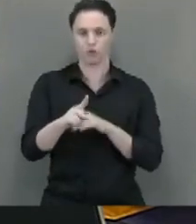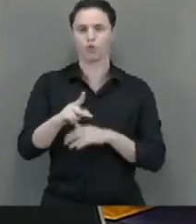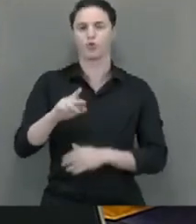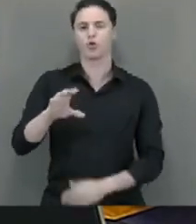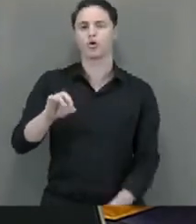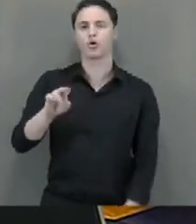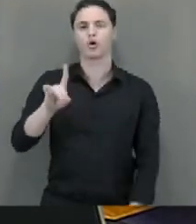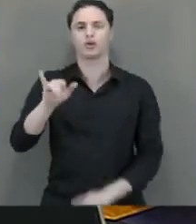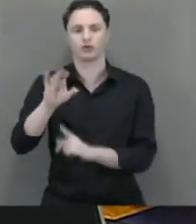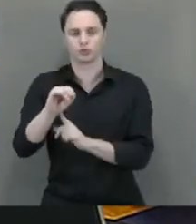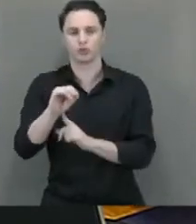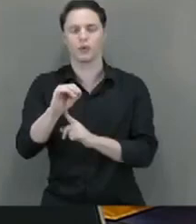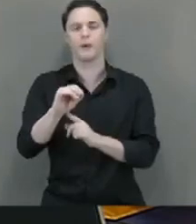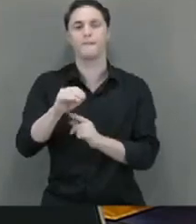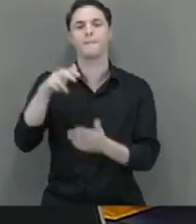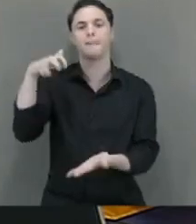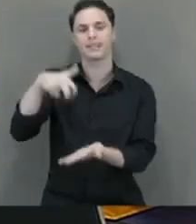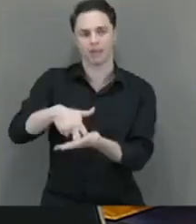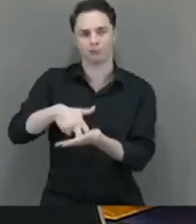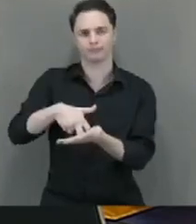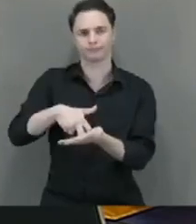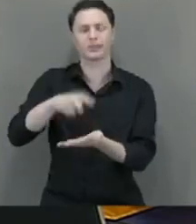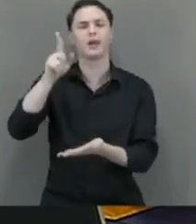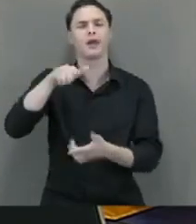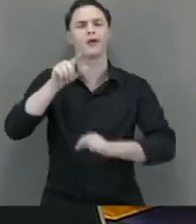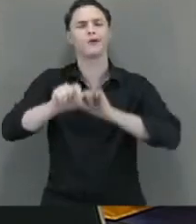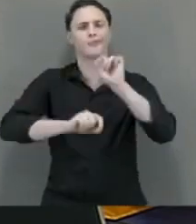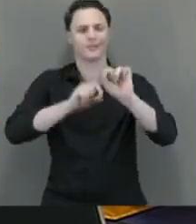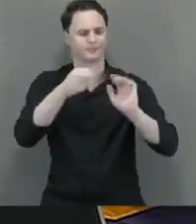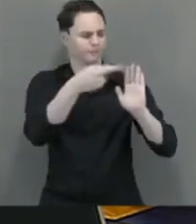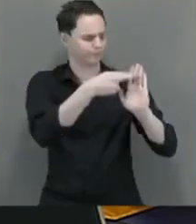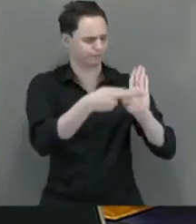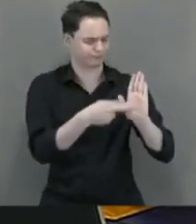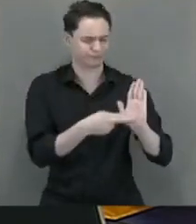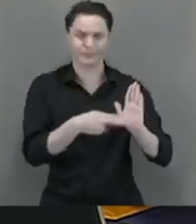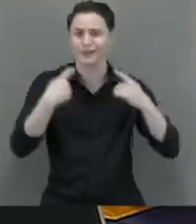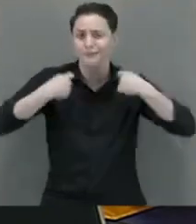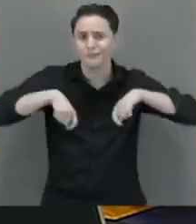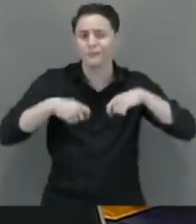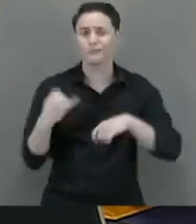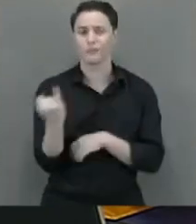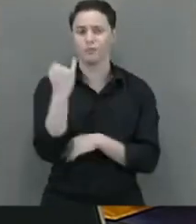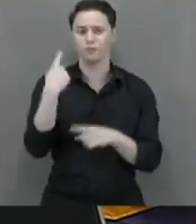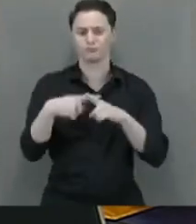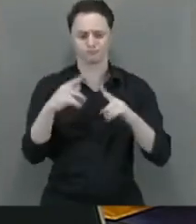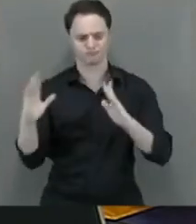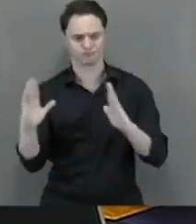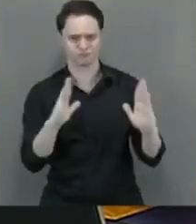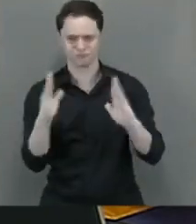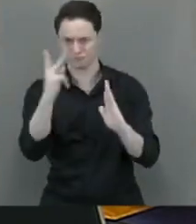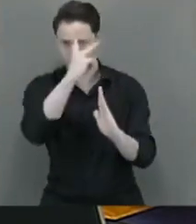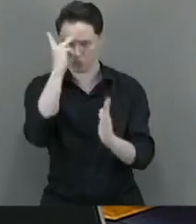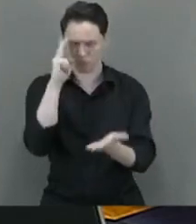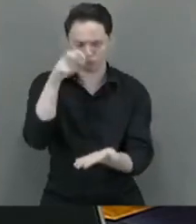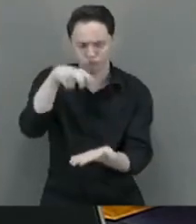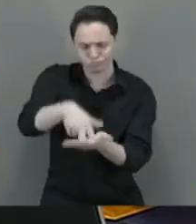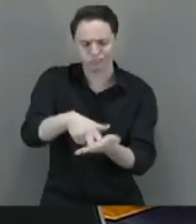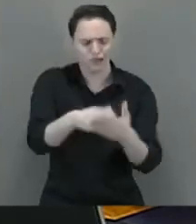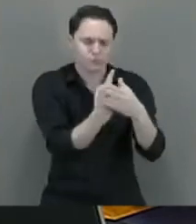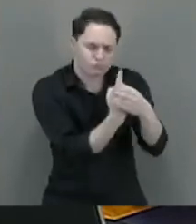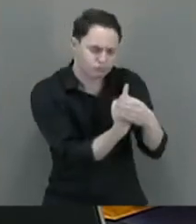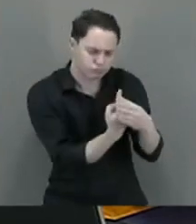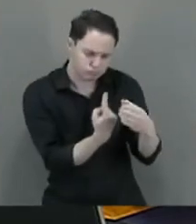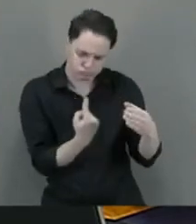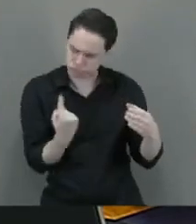Processo Penal. Trata-se de regramento necessário, pois o tempo em que um condenado fica segregado